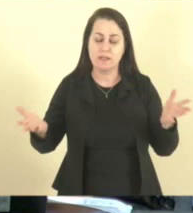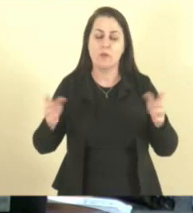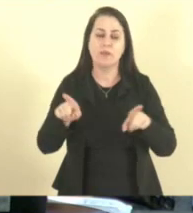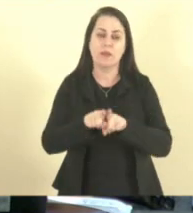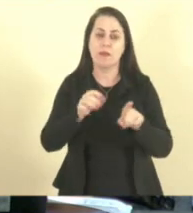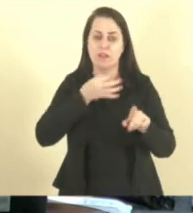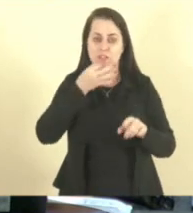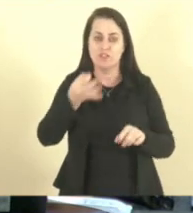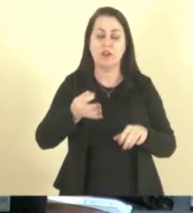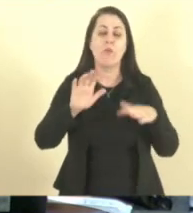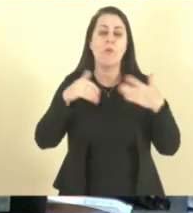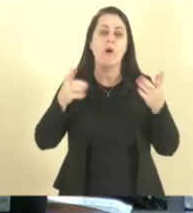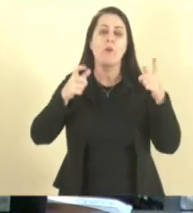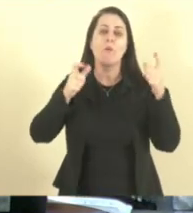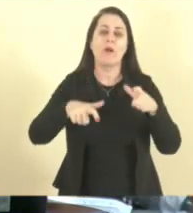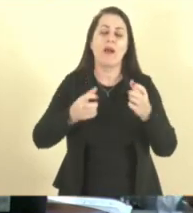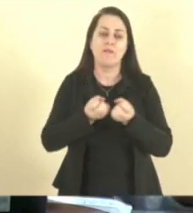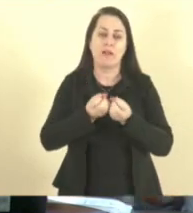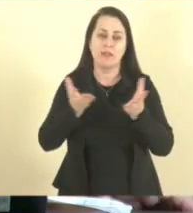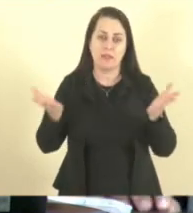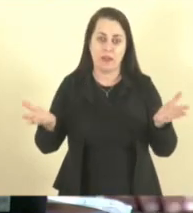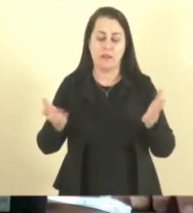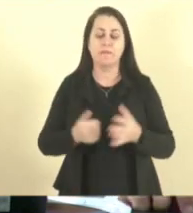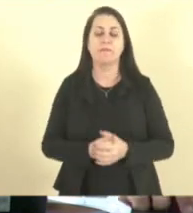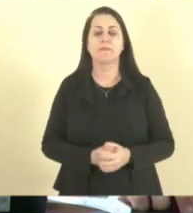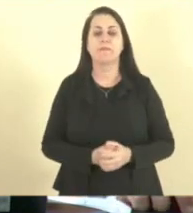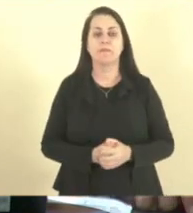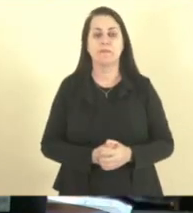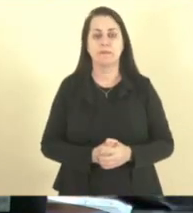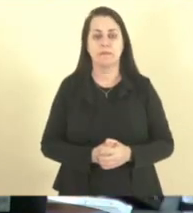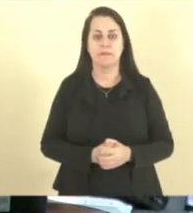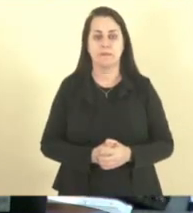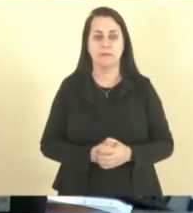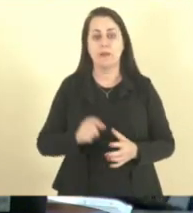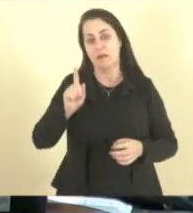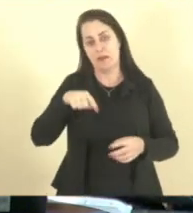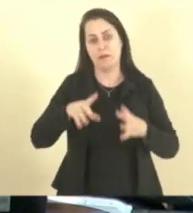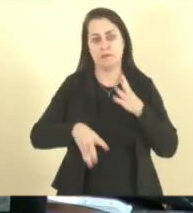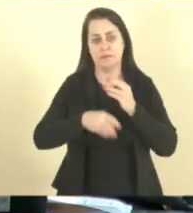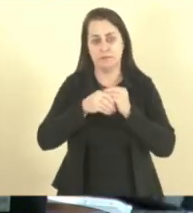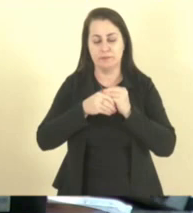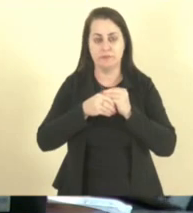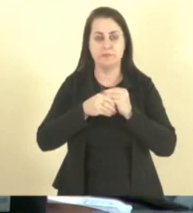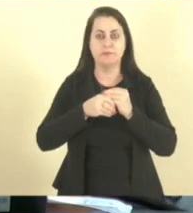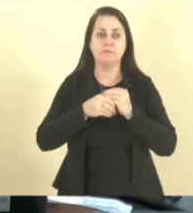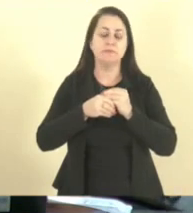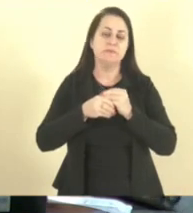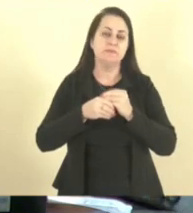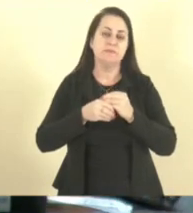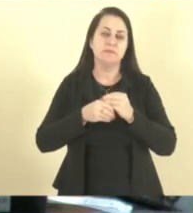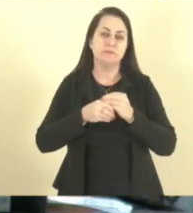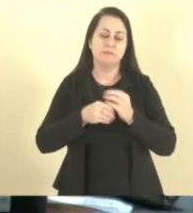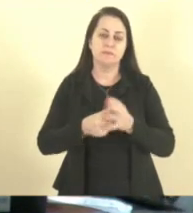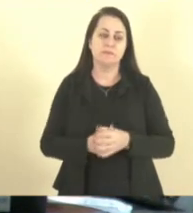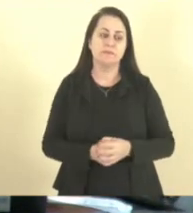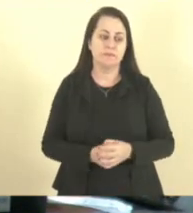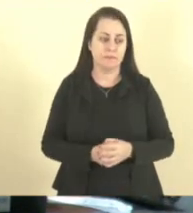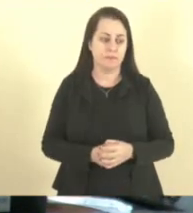o órgão competente para dar cumprimento ao dispositivo na lei. Então, é uma emenda que está